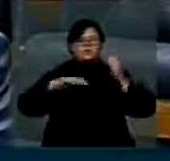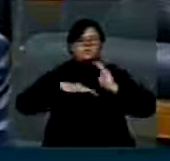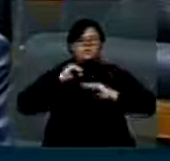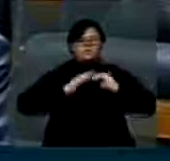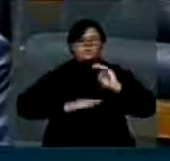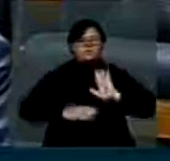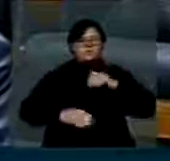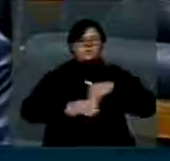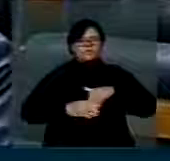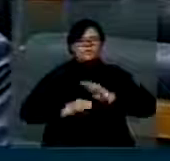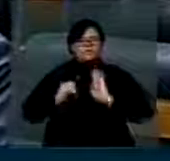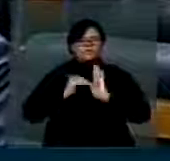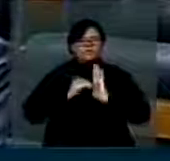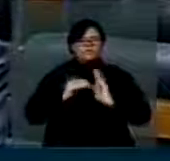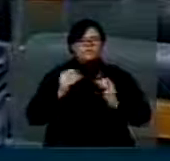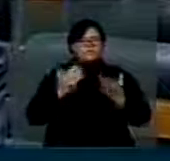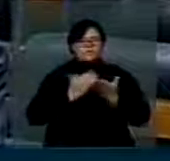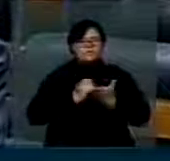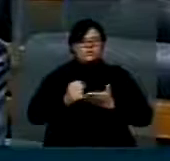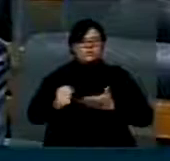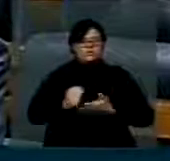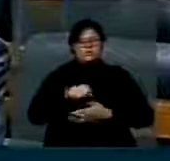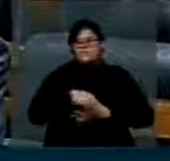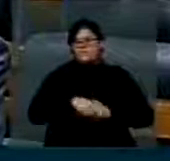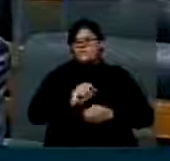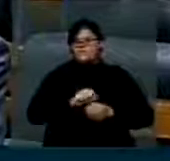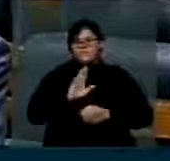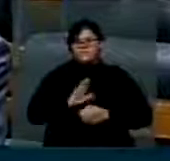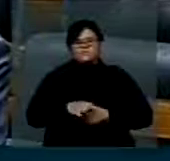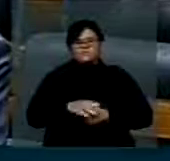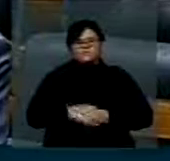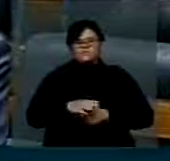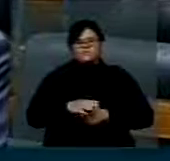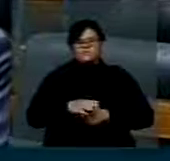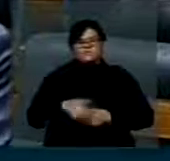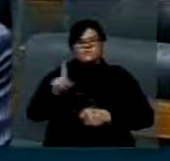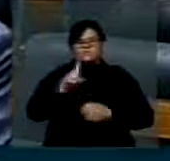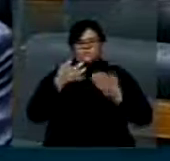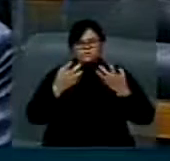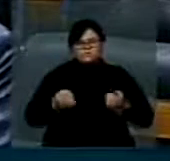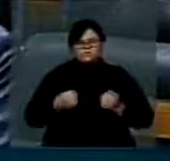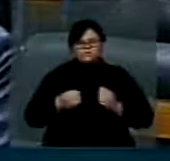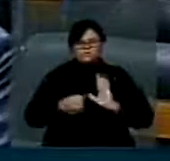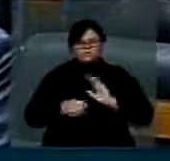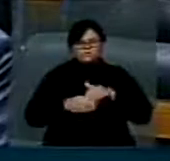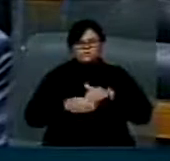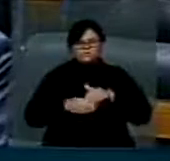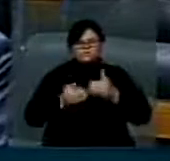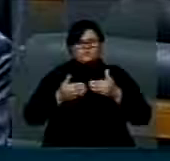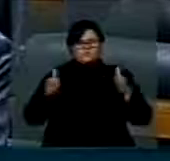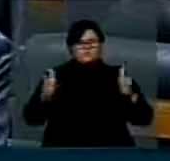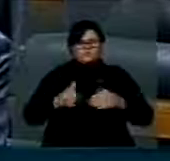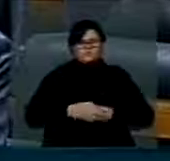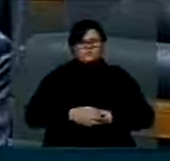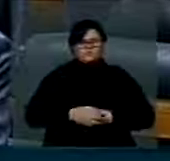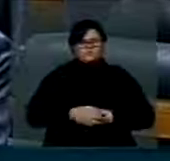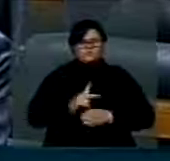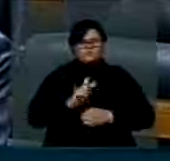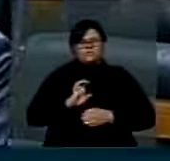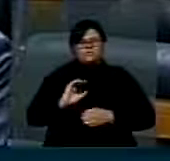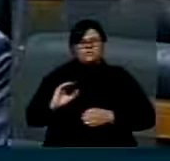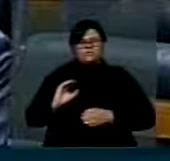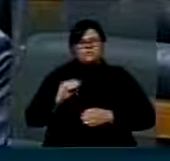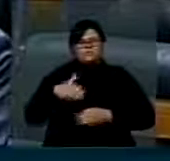votação que o Senado acaba de fazer mutilando a chamada PEC